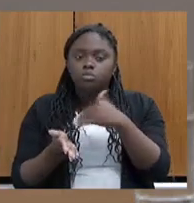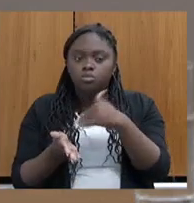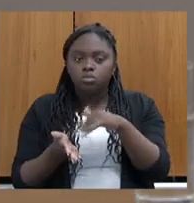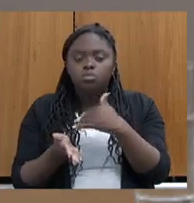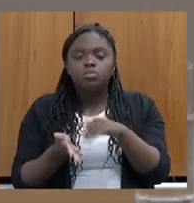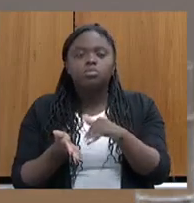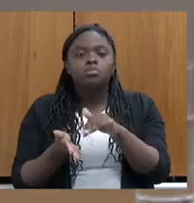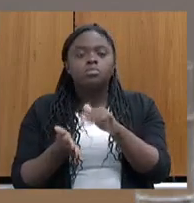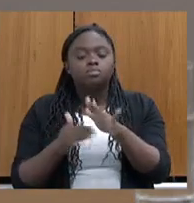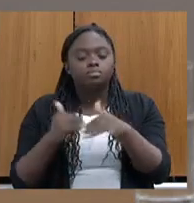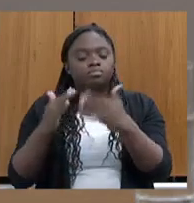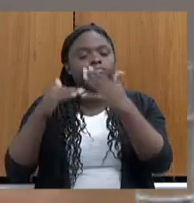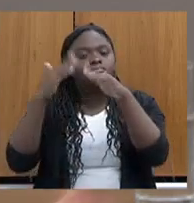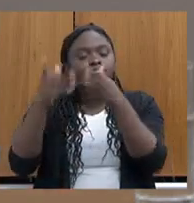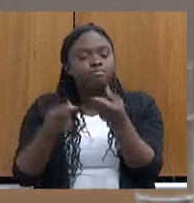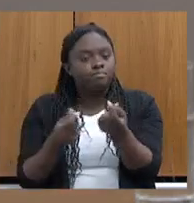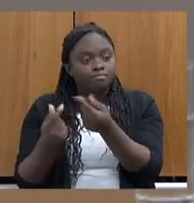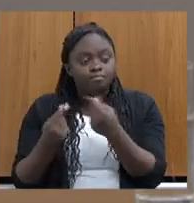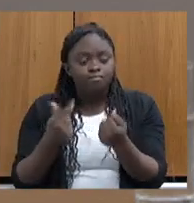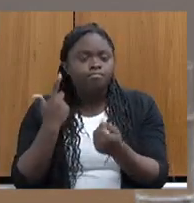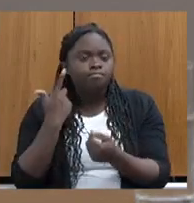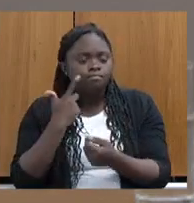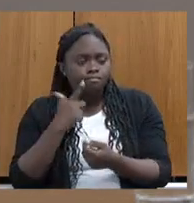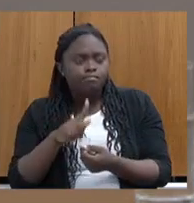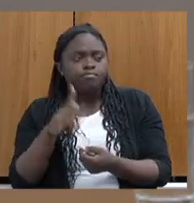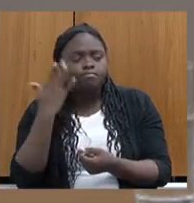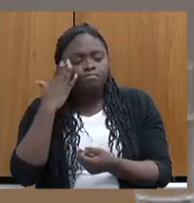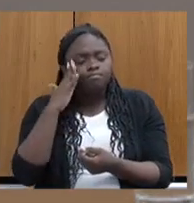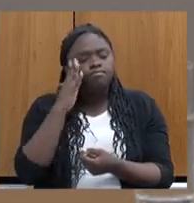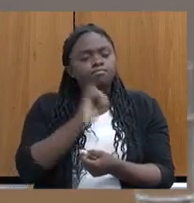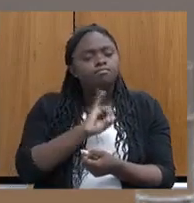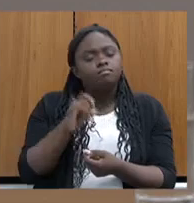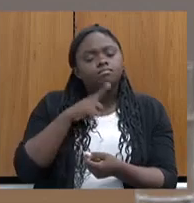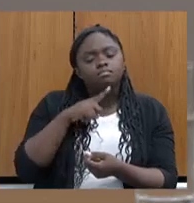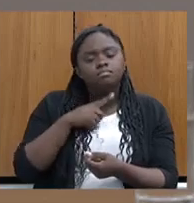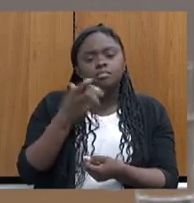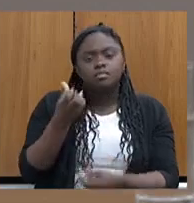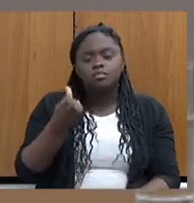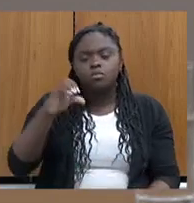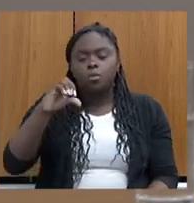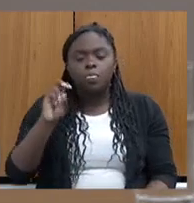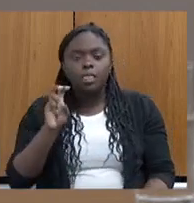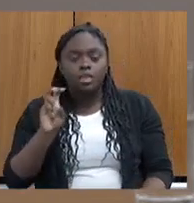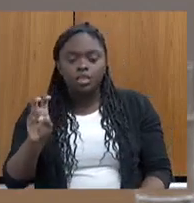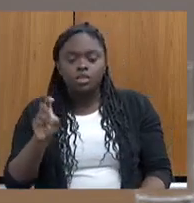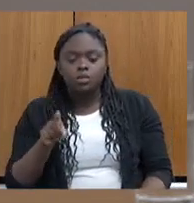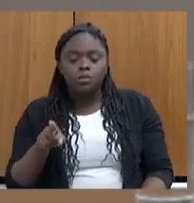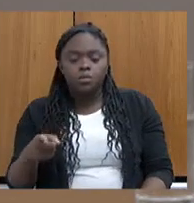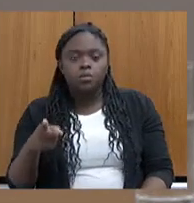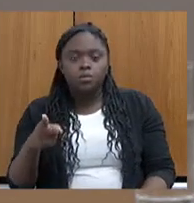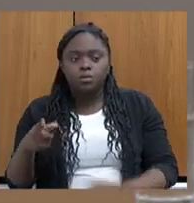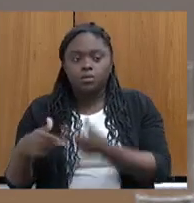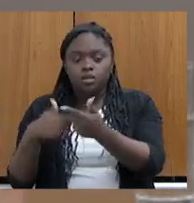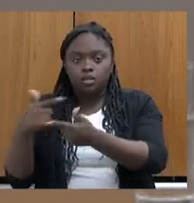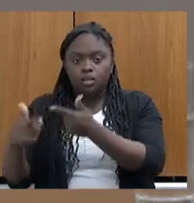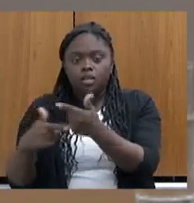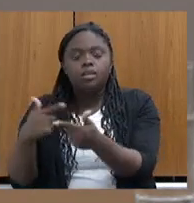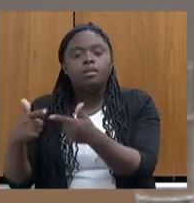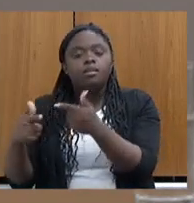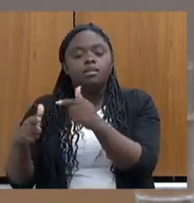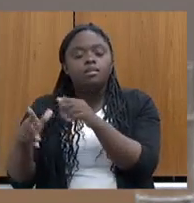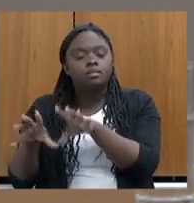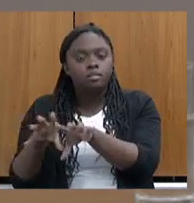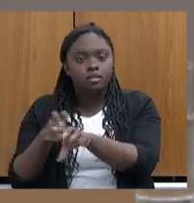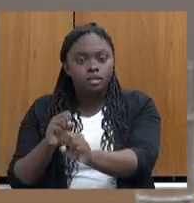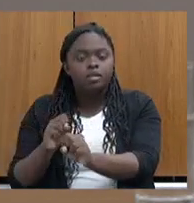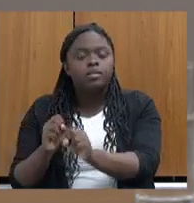muito com a Secretaria de Desenvolvimento Econômico para entender, se eu tenho 695 mil empregos formais, foi o dado